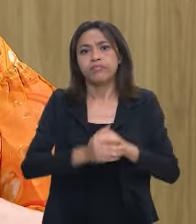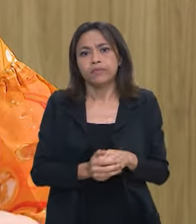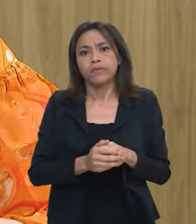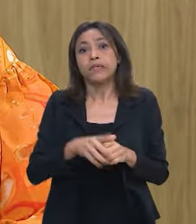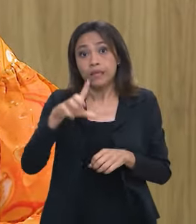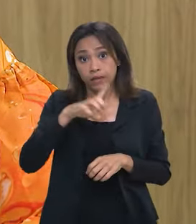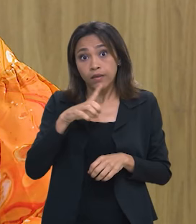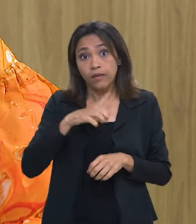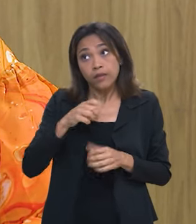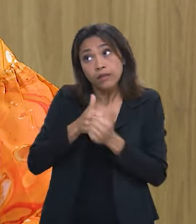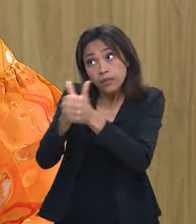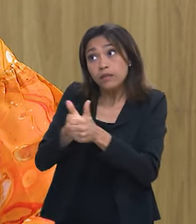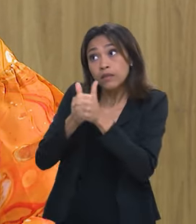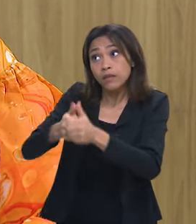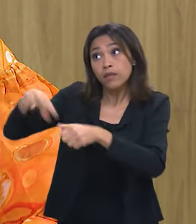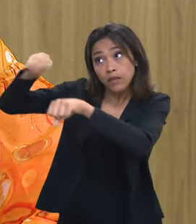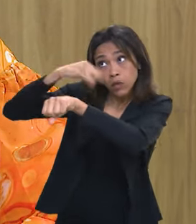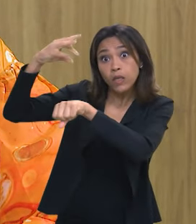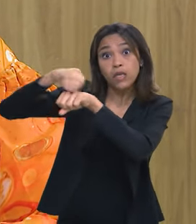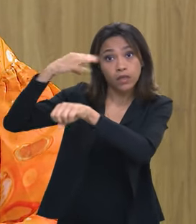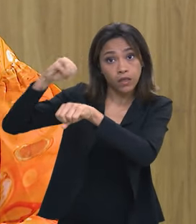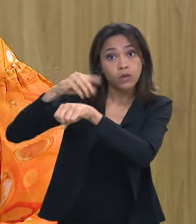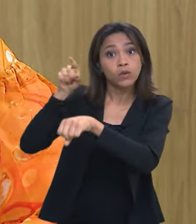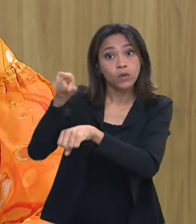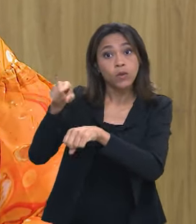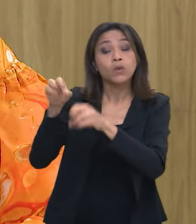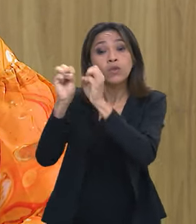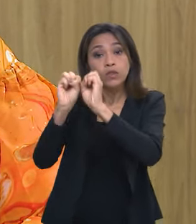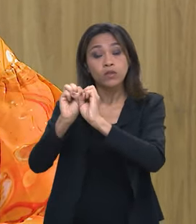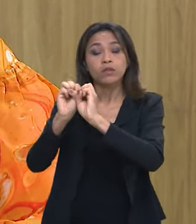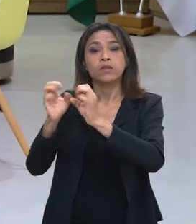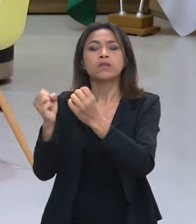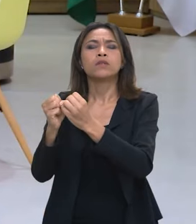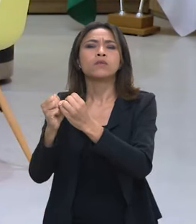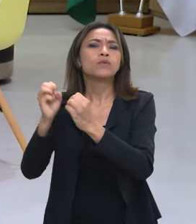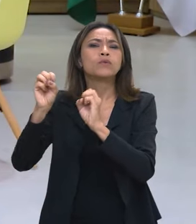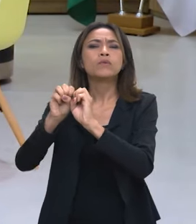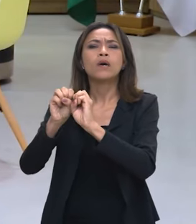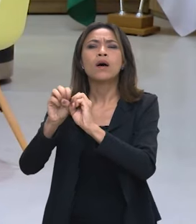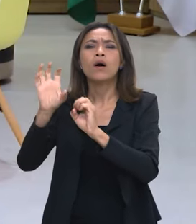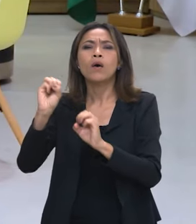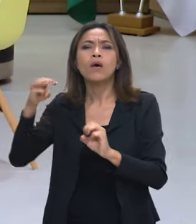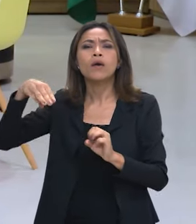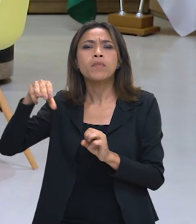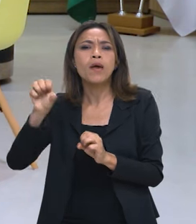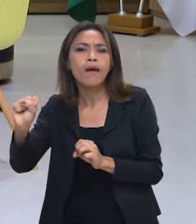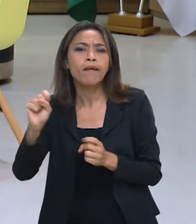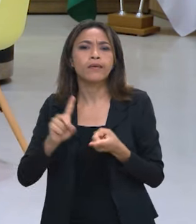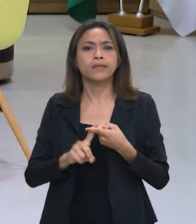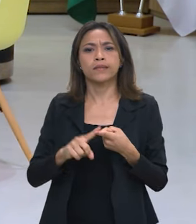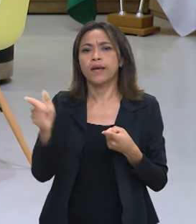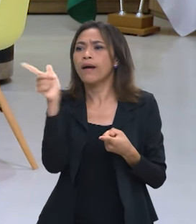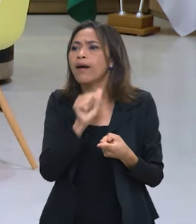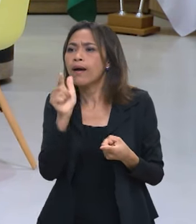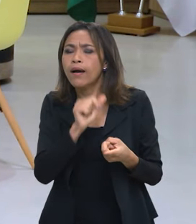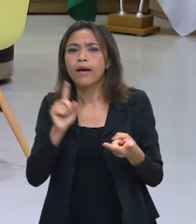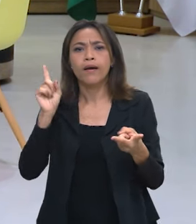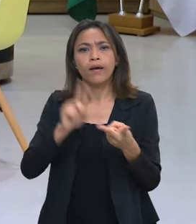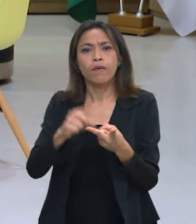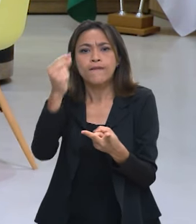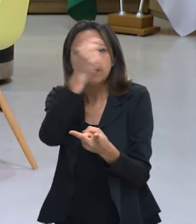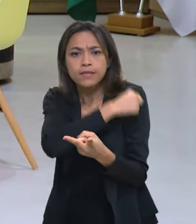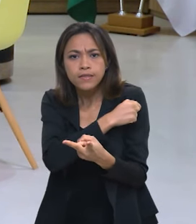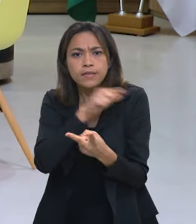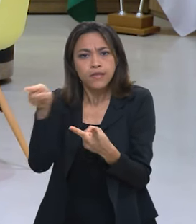aquilo que a Organização Mundial de Saúde começou a propagar, que vacina, água potável,